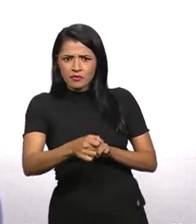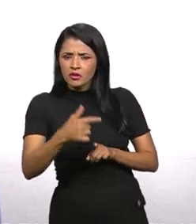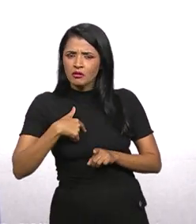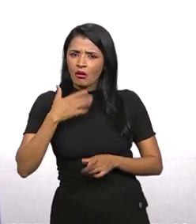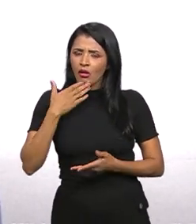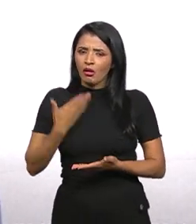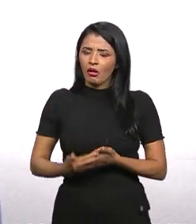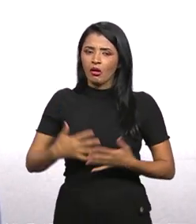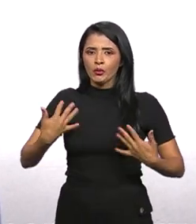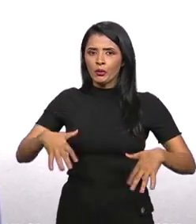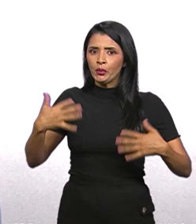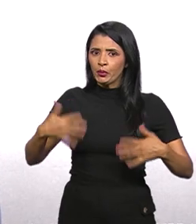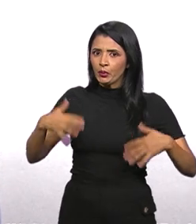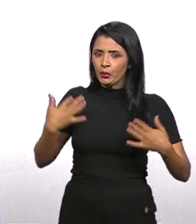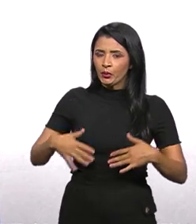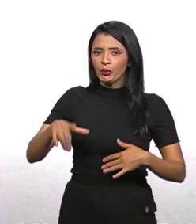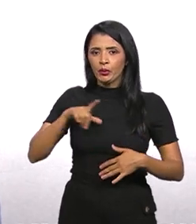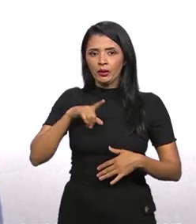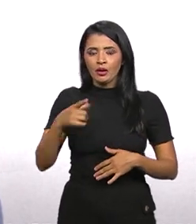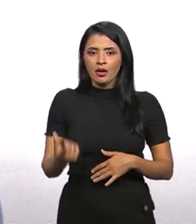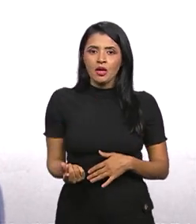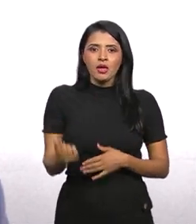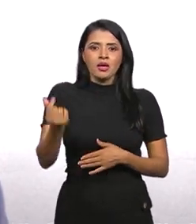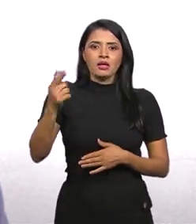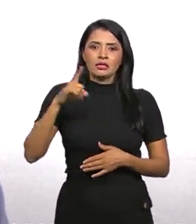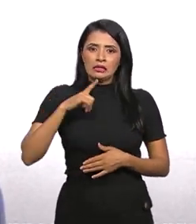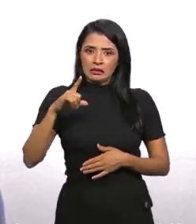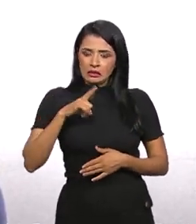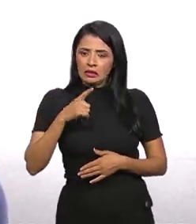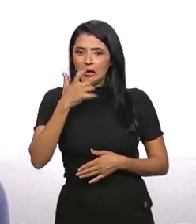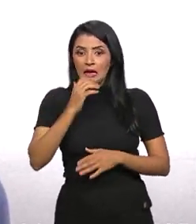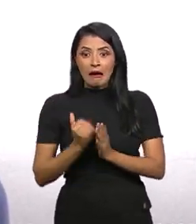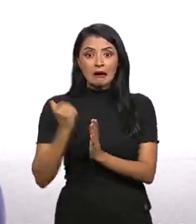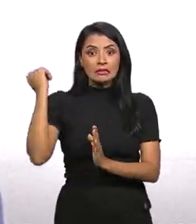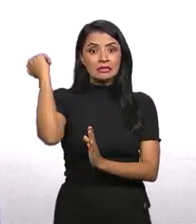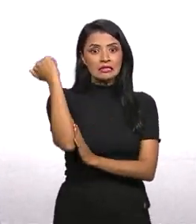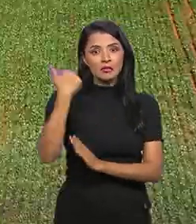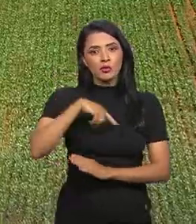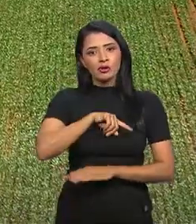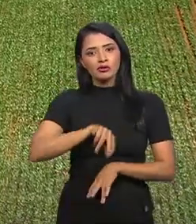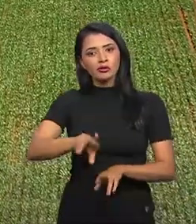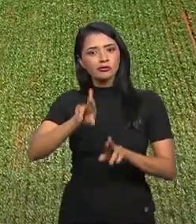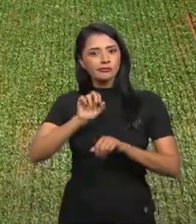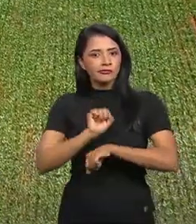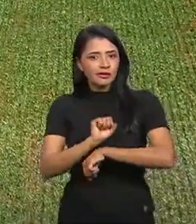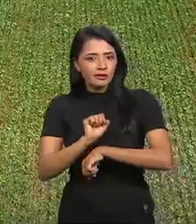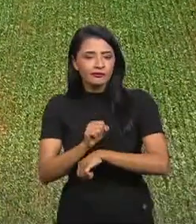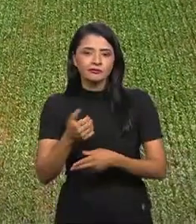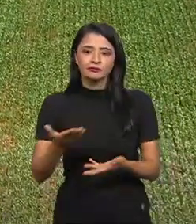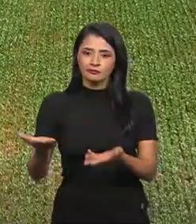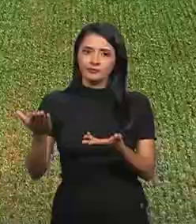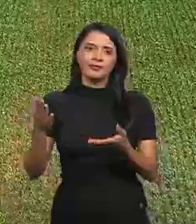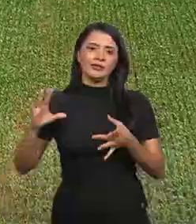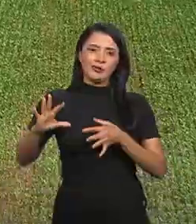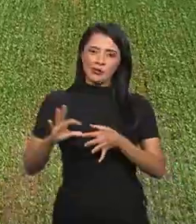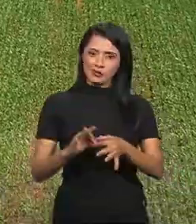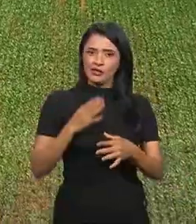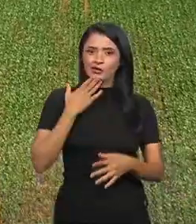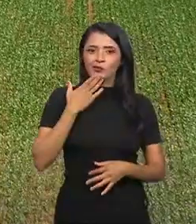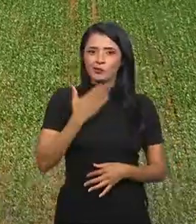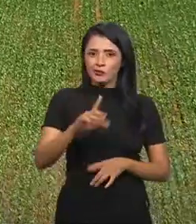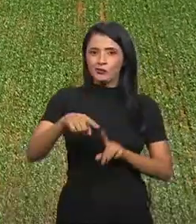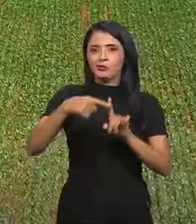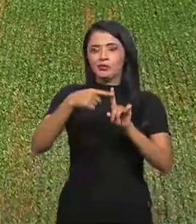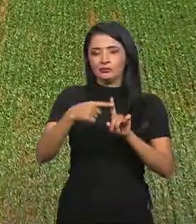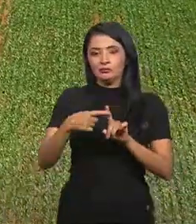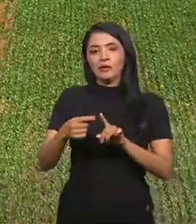surpreendendo e tendo uma rentabilidade muito acima do esperado. Diante desse cenário favorável, a